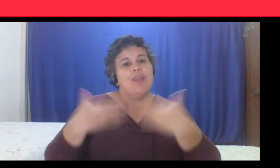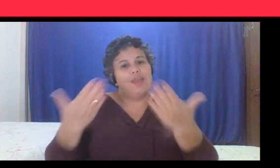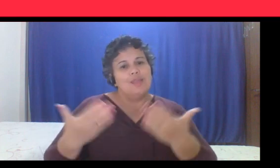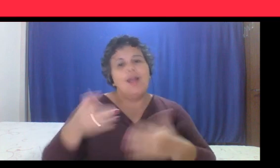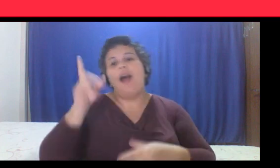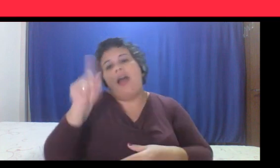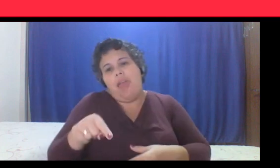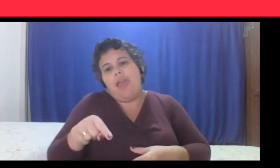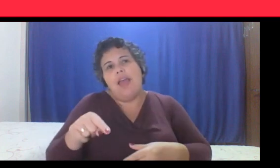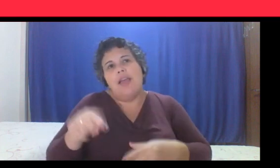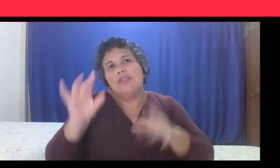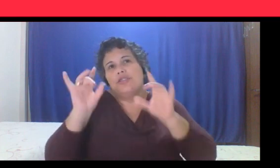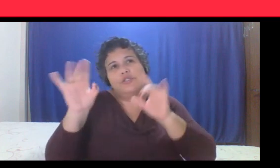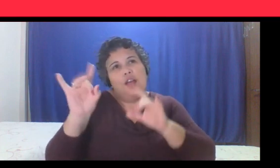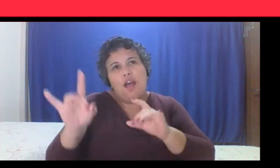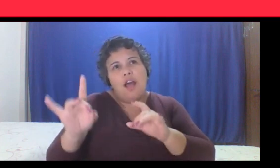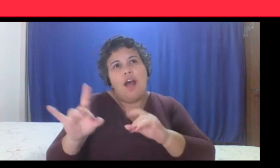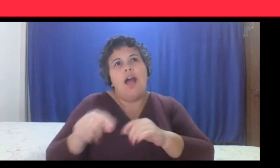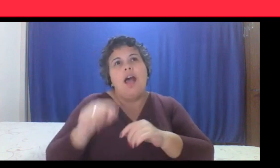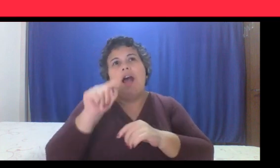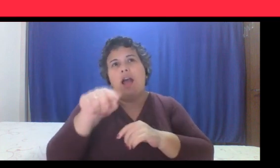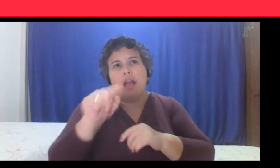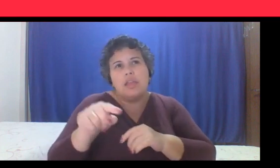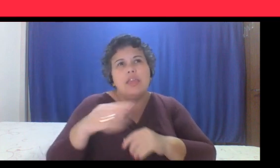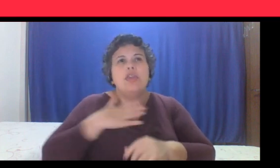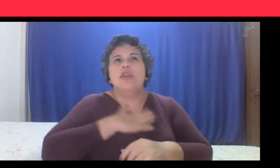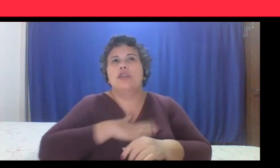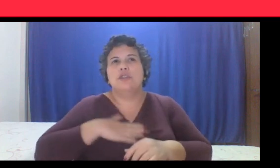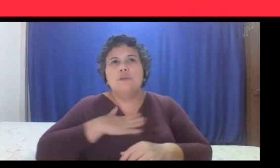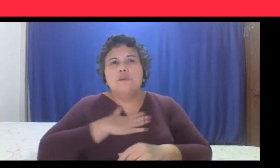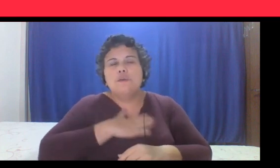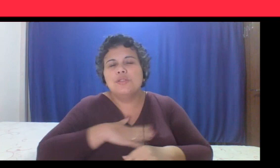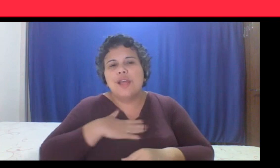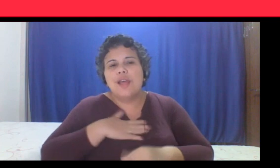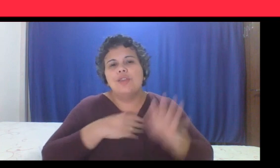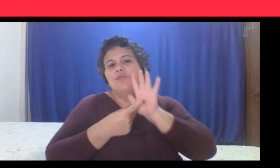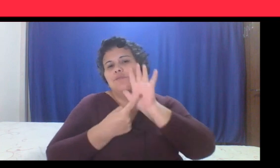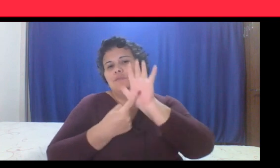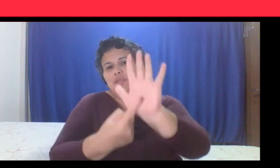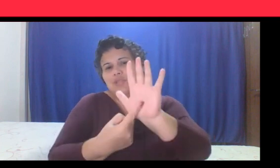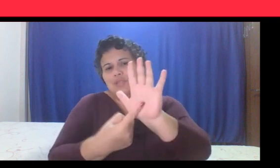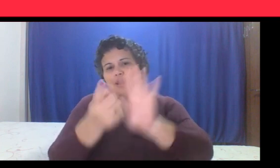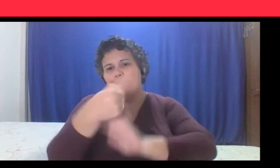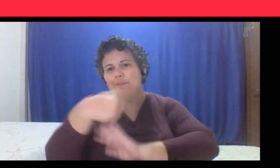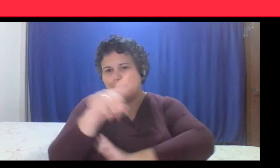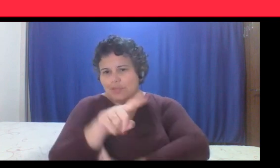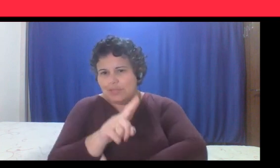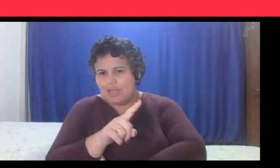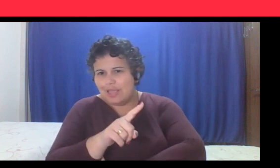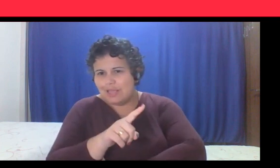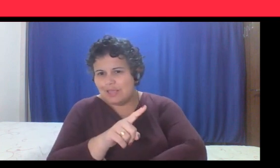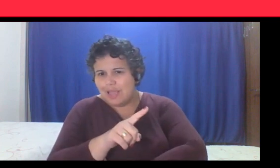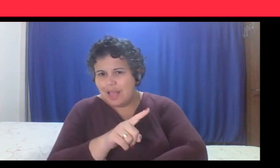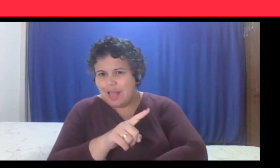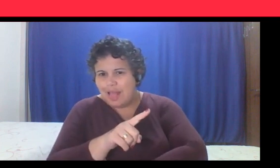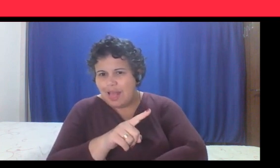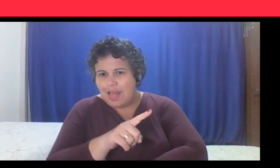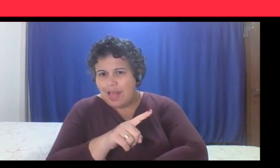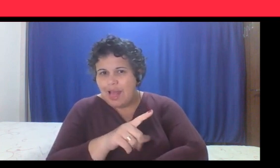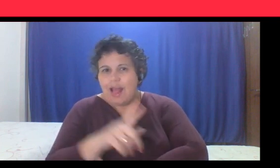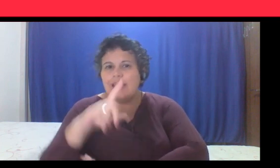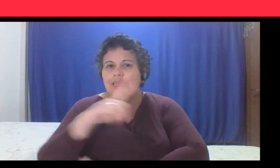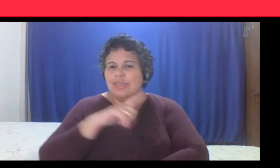isso, né, esse overview que eu gostaria de trazer para vocês, opa, tem gente, ó, o Everton tirou um print aqui,